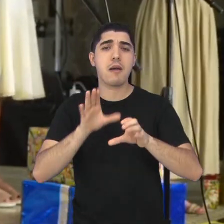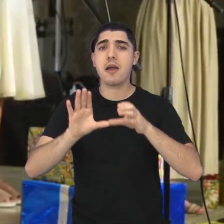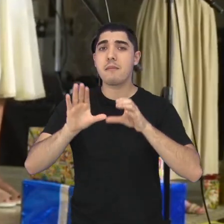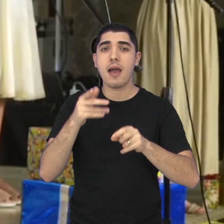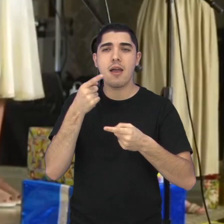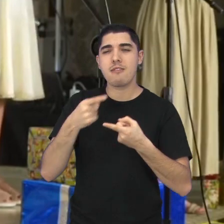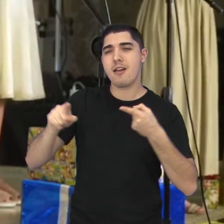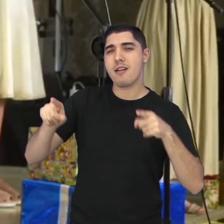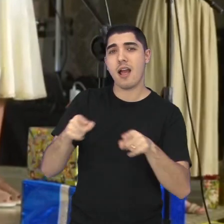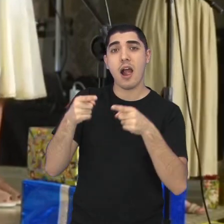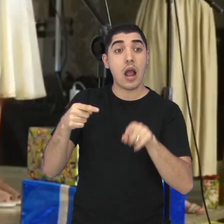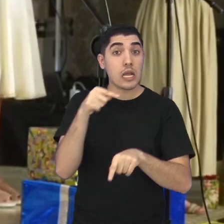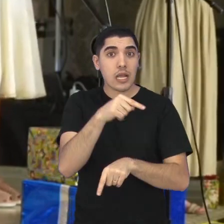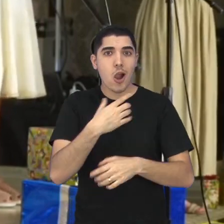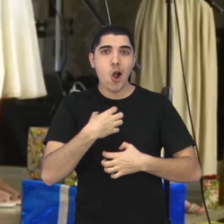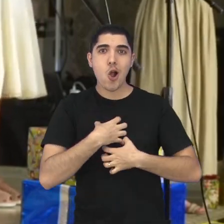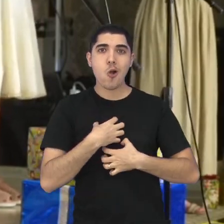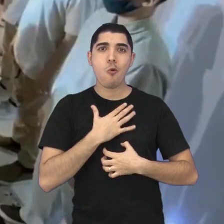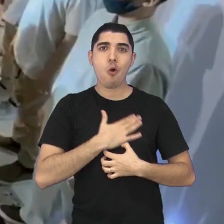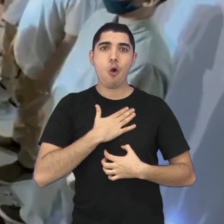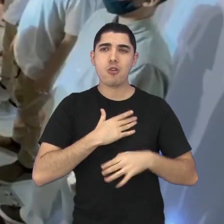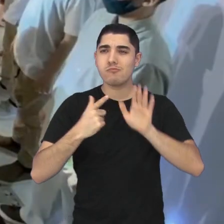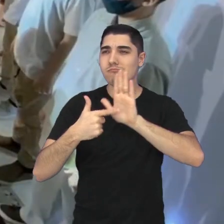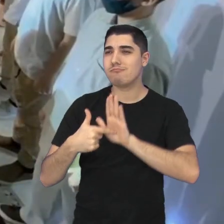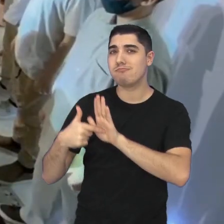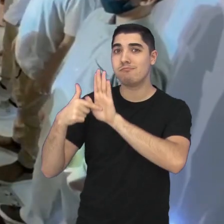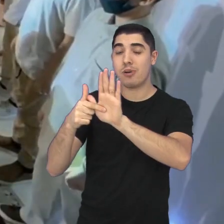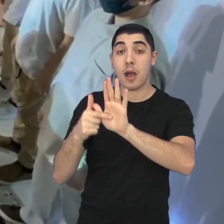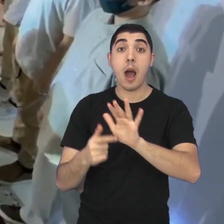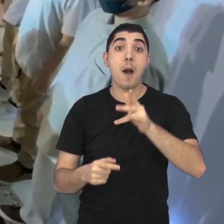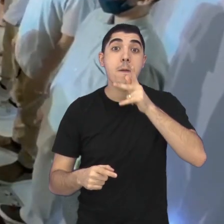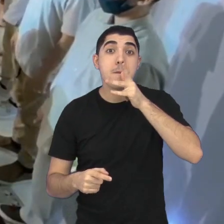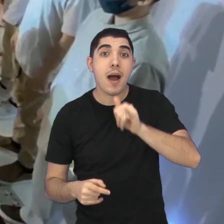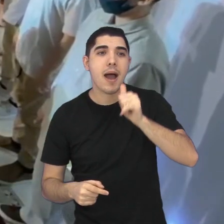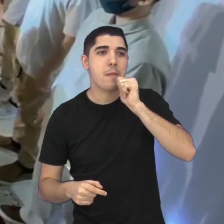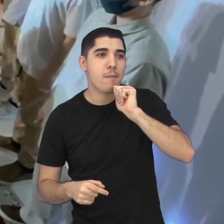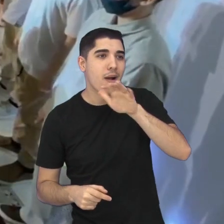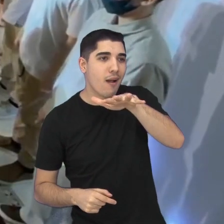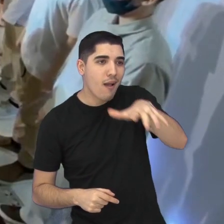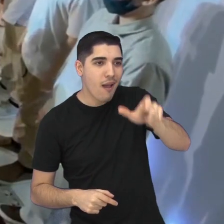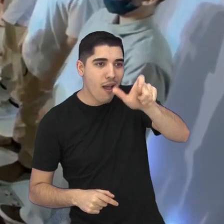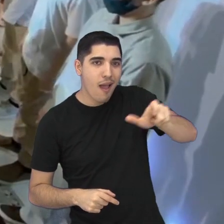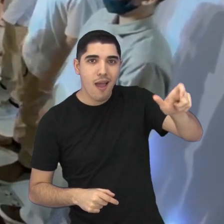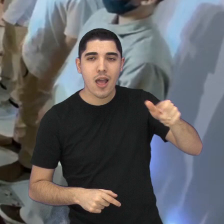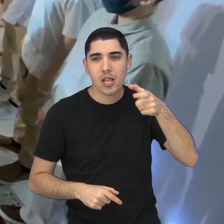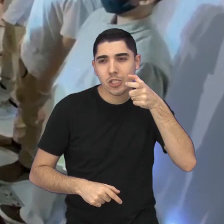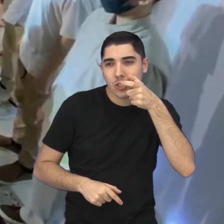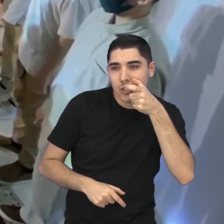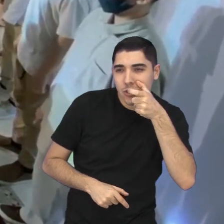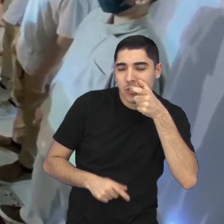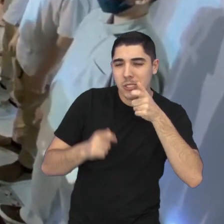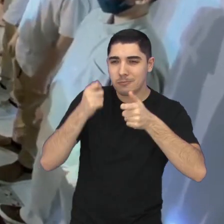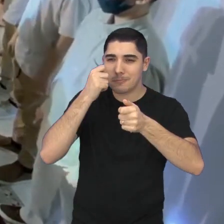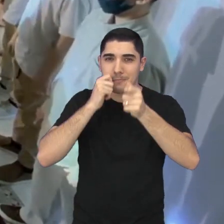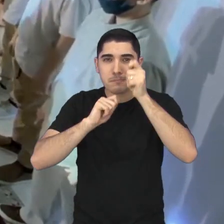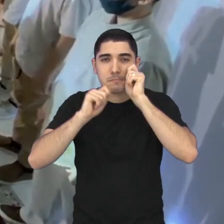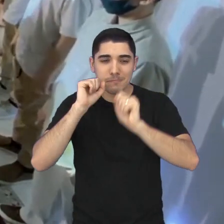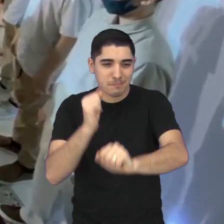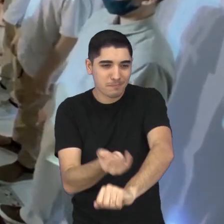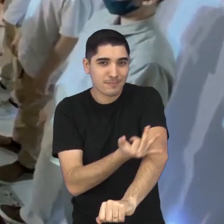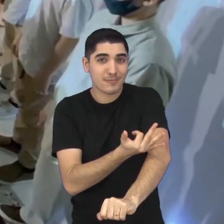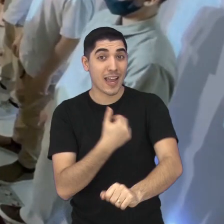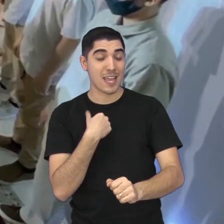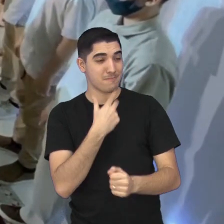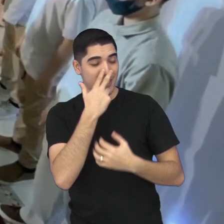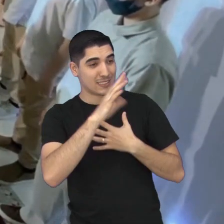envolvendo, sabe? Com aquela apresentação e os pais ali na plateia assistindo, se emocionando junto com a